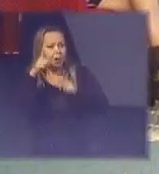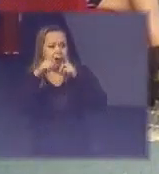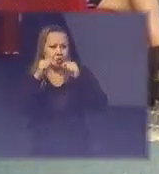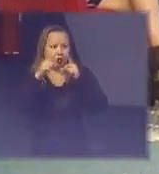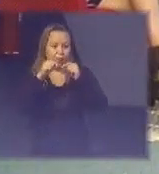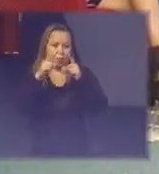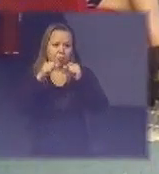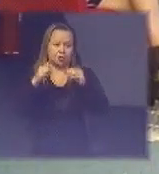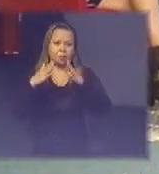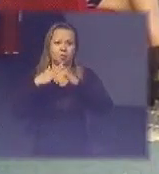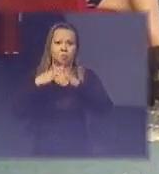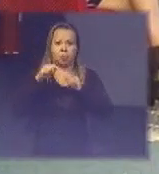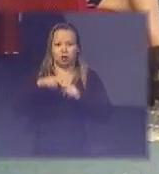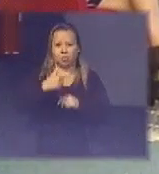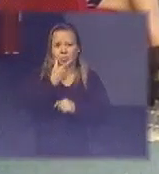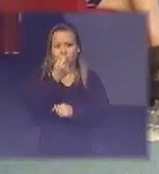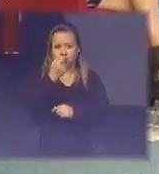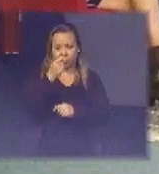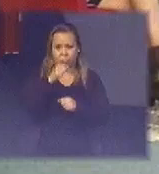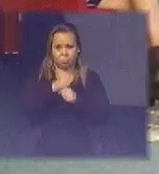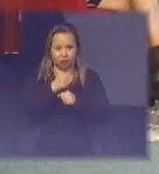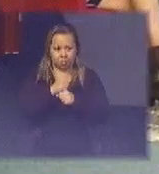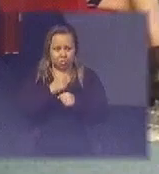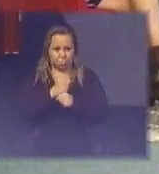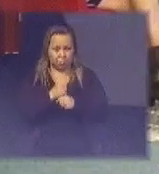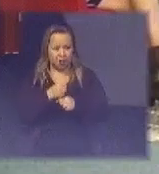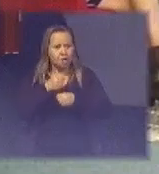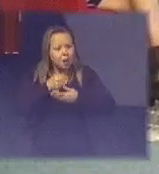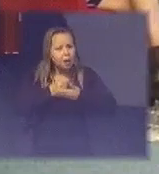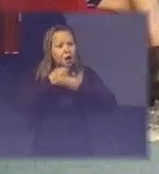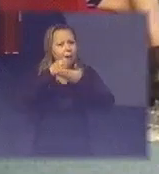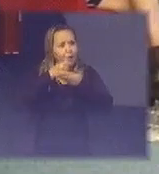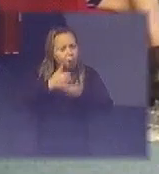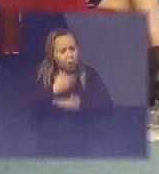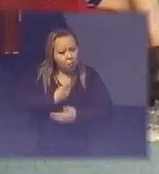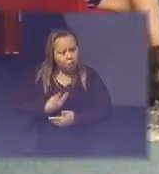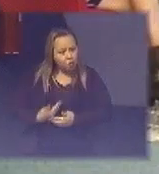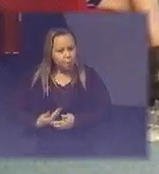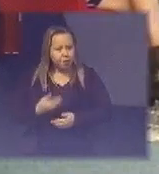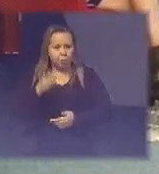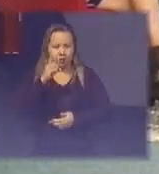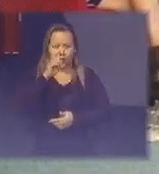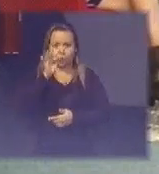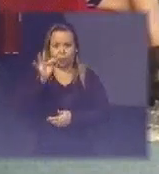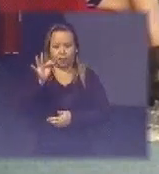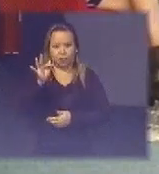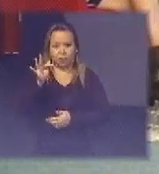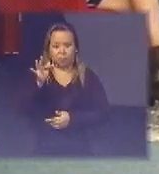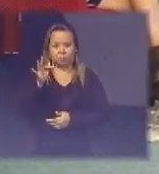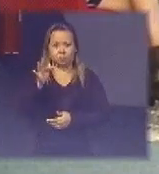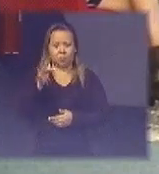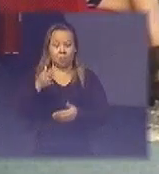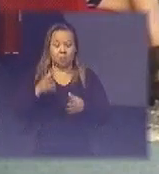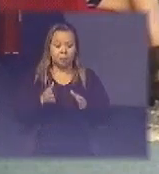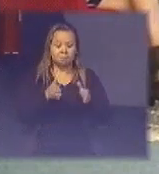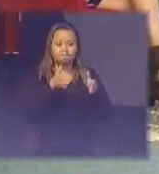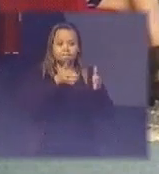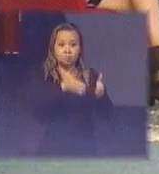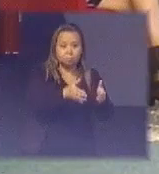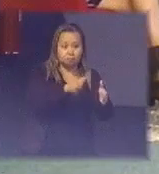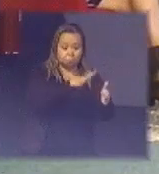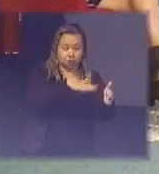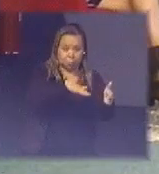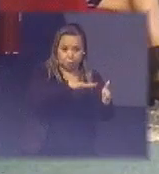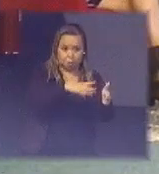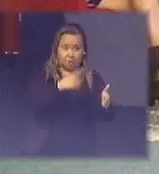e fiquei nesses últimos 9 anos apoiando o governo do Distrito Federal na parte da gestão de resíduos a gestão pública dos resíduos aqui em Brasília e Lúcia a